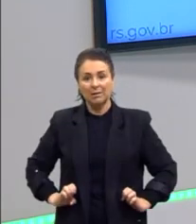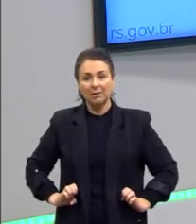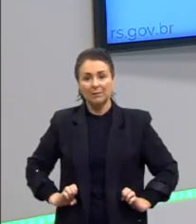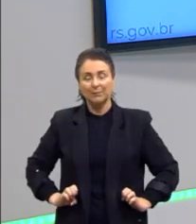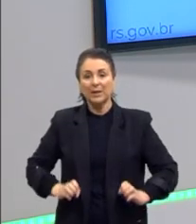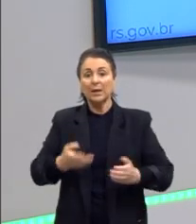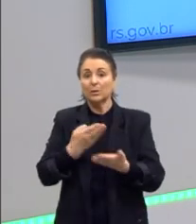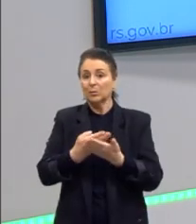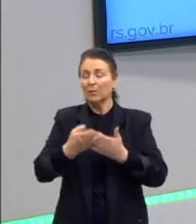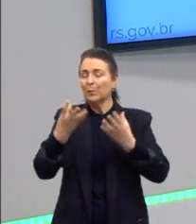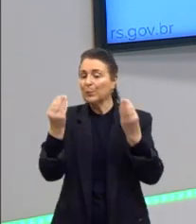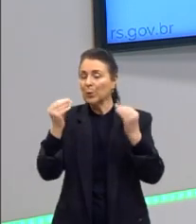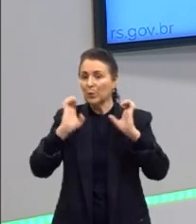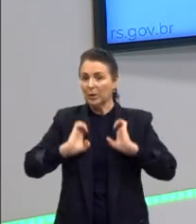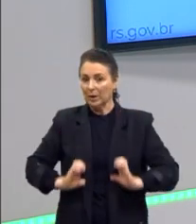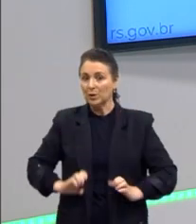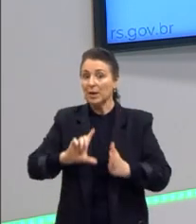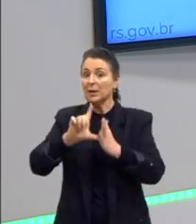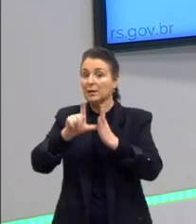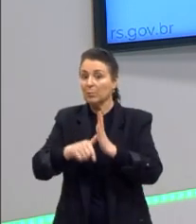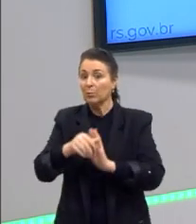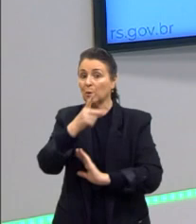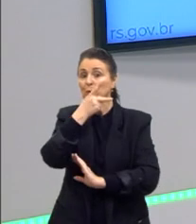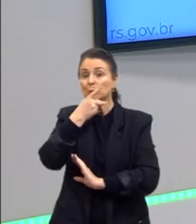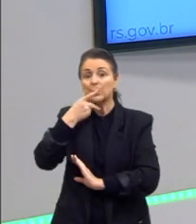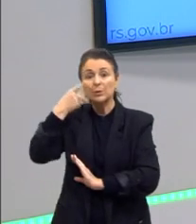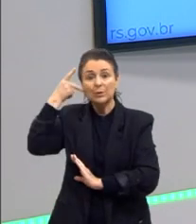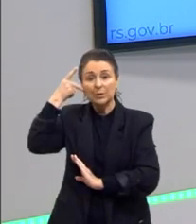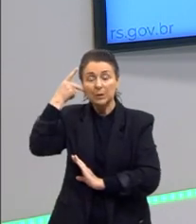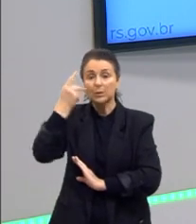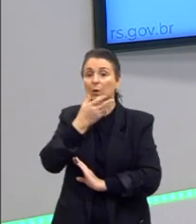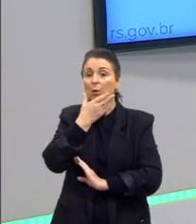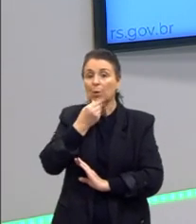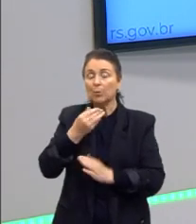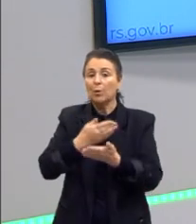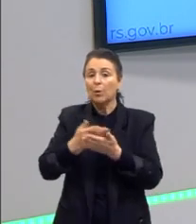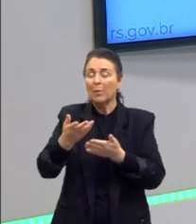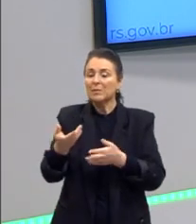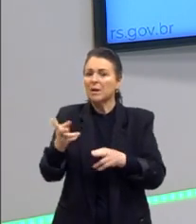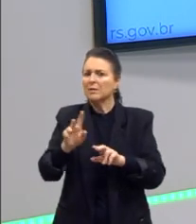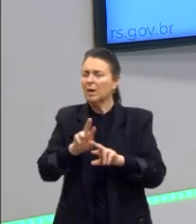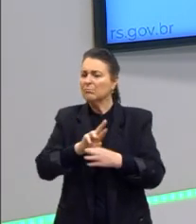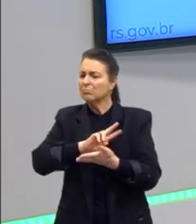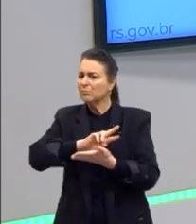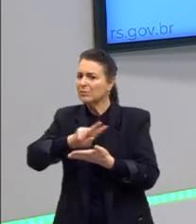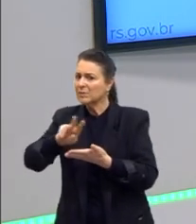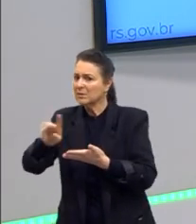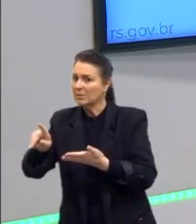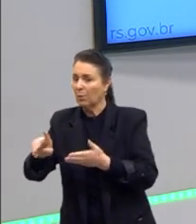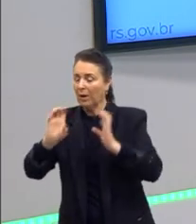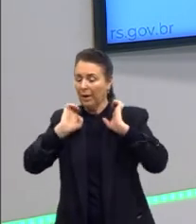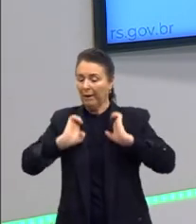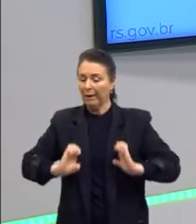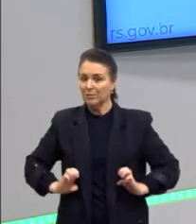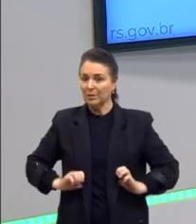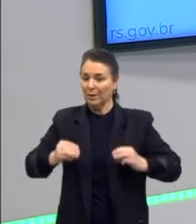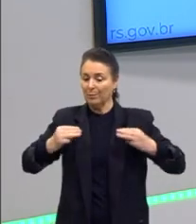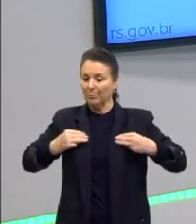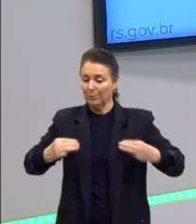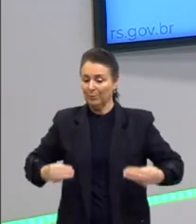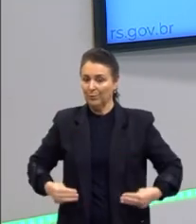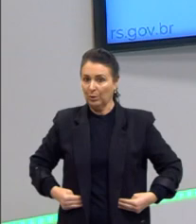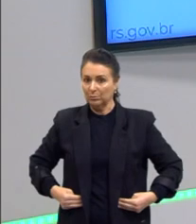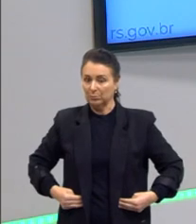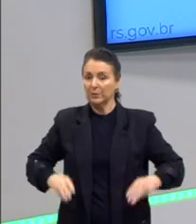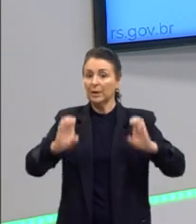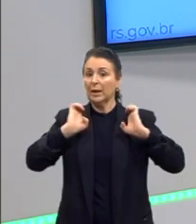ética. é a partir do Kant que começa essa diferenciação entre ética e moral. Então, a ética também